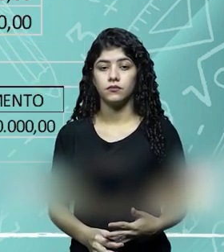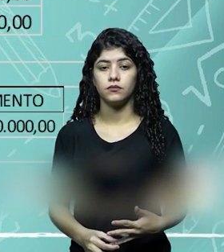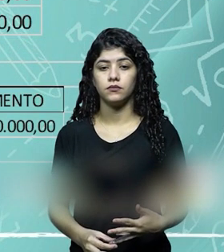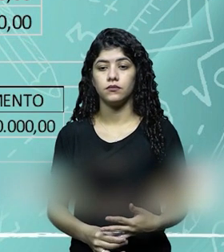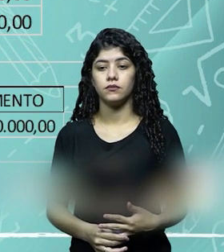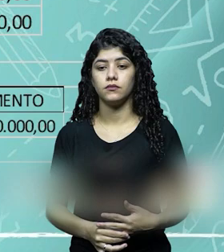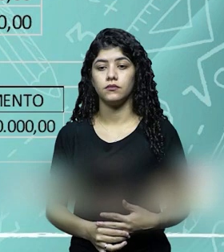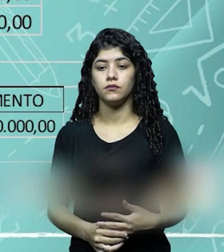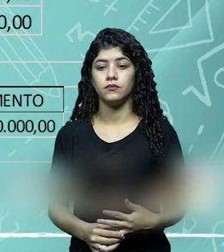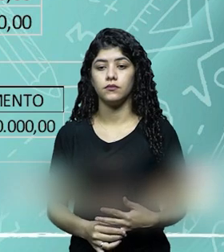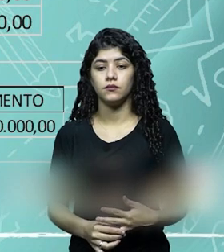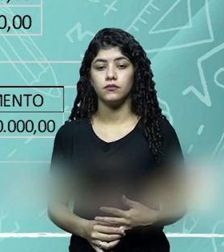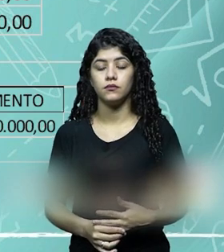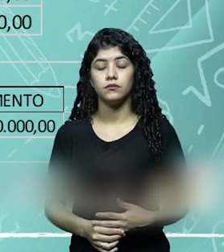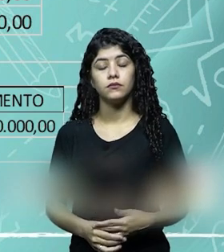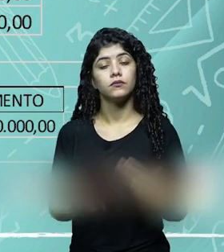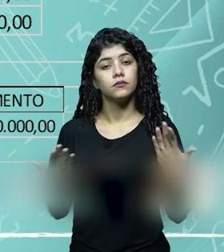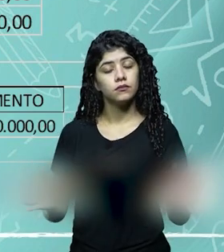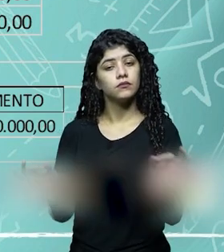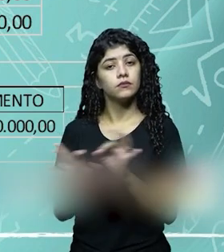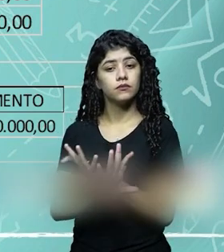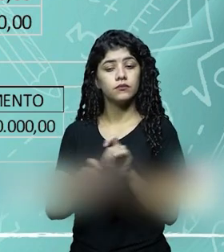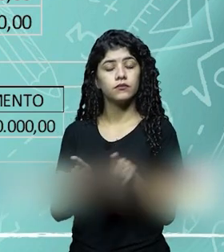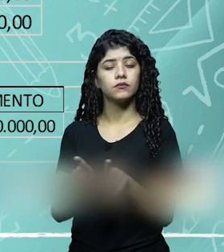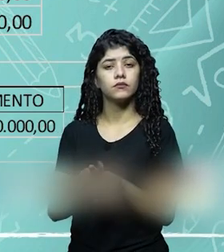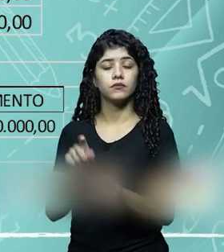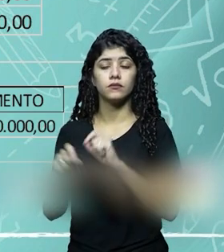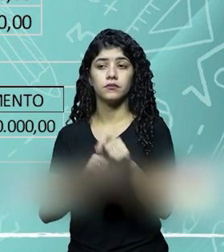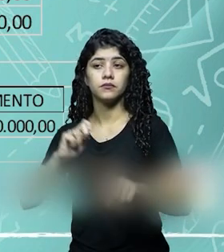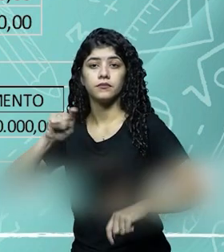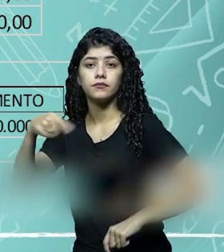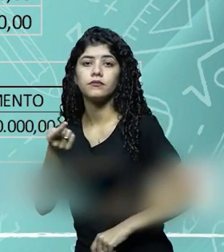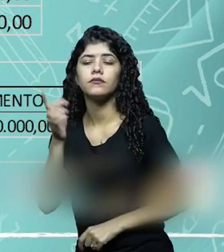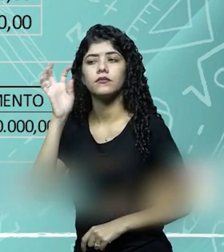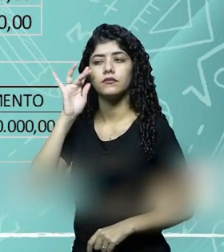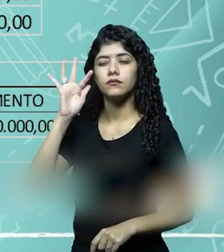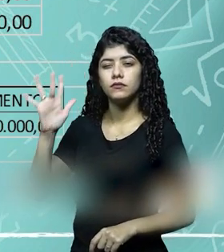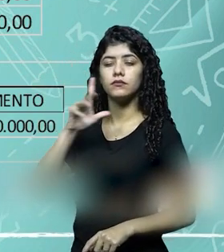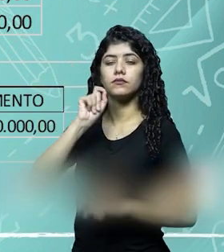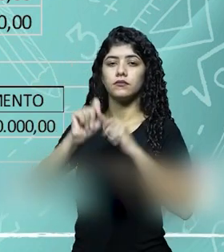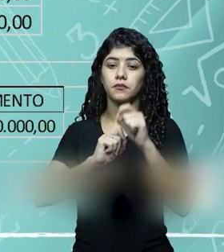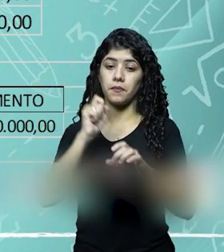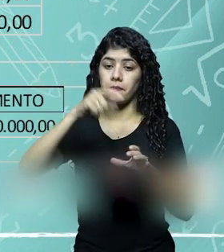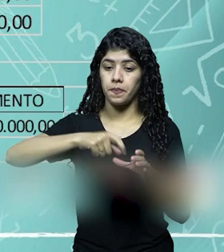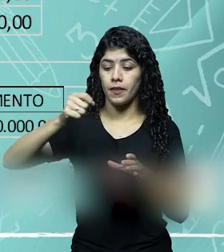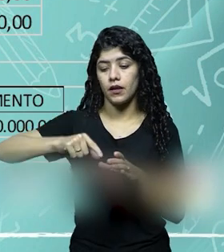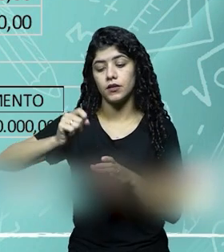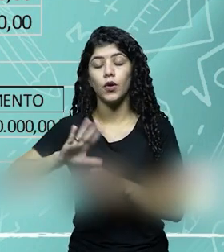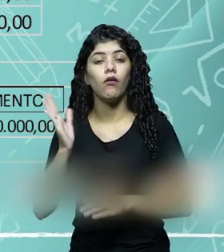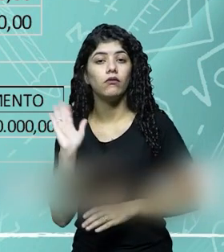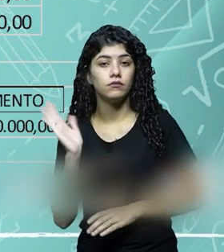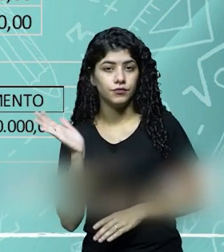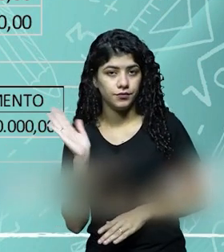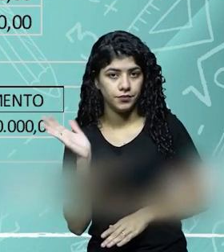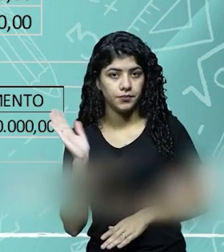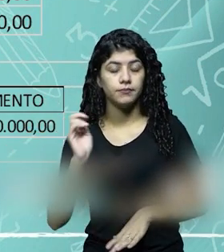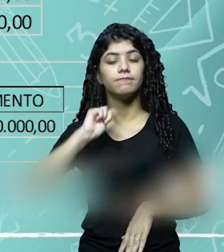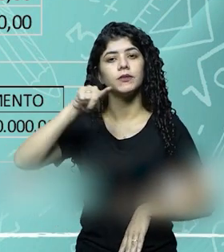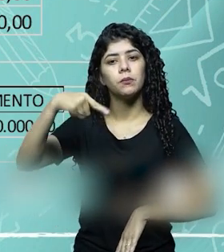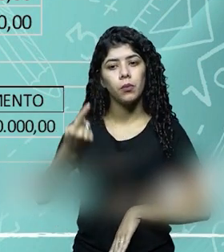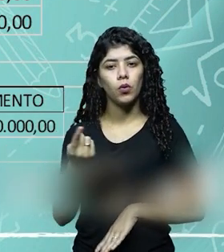frente. Muito bem. Após... Vamos imaginar a seguinte situação. Ela fez o plantio, né?